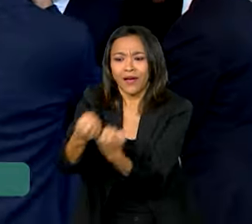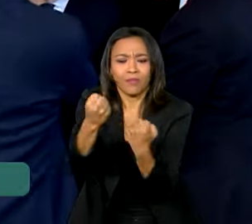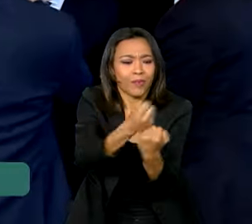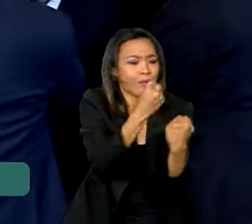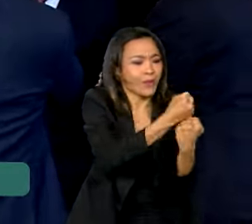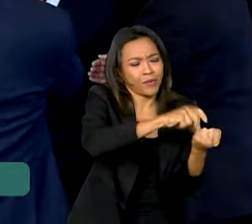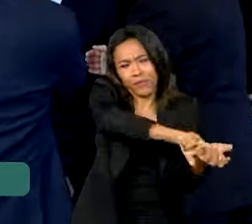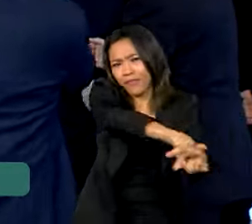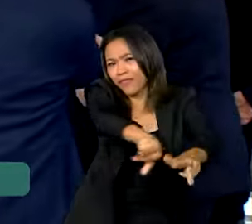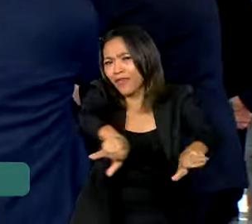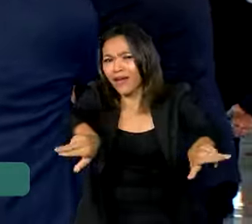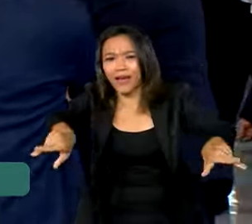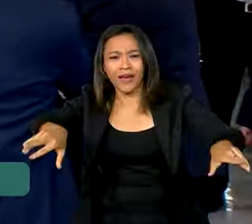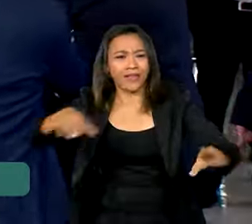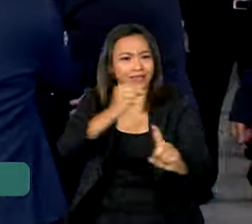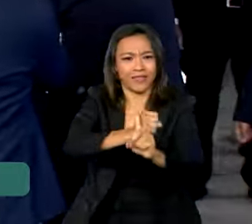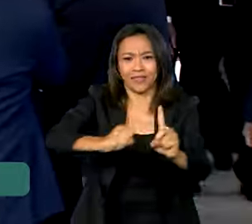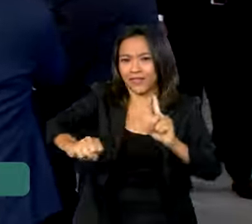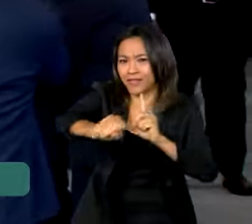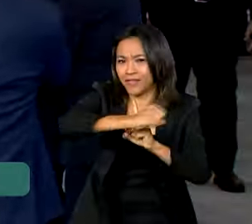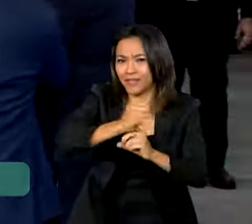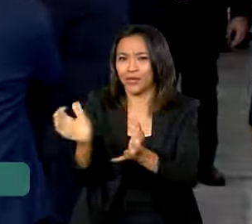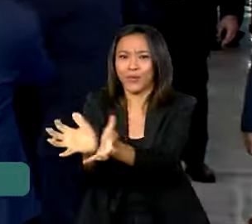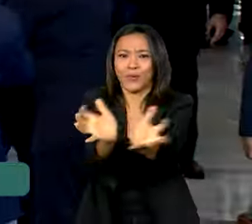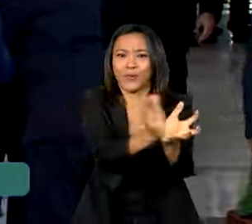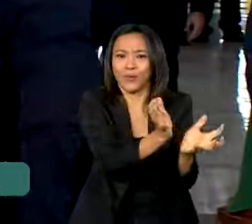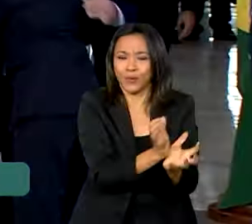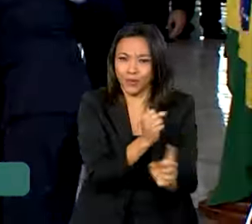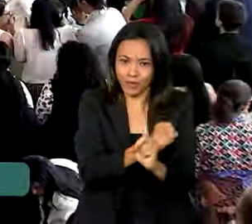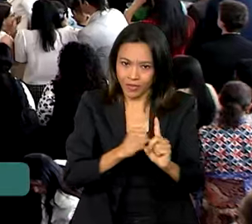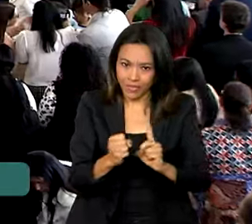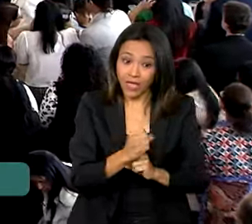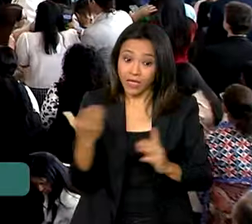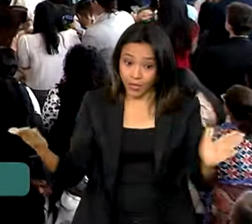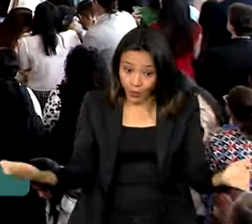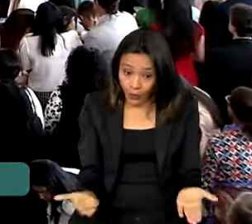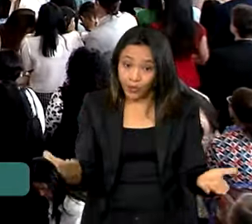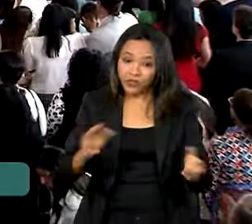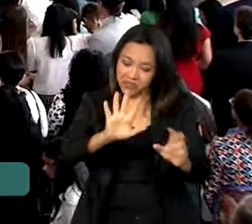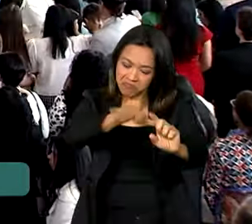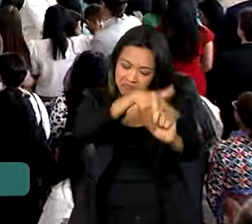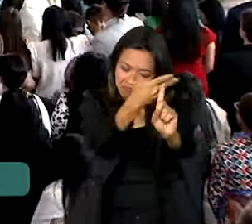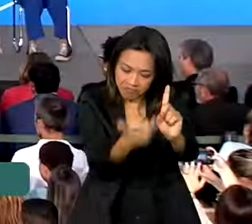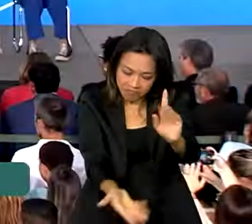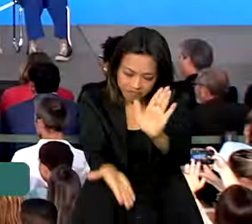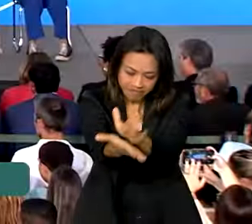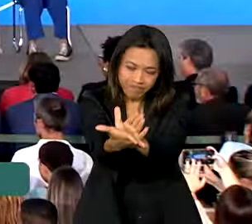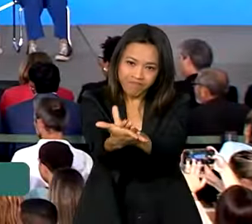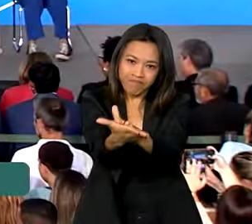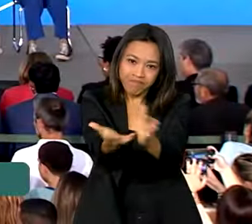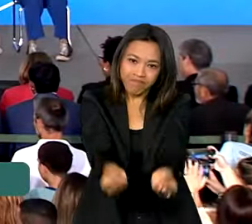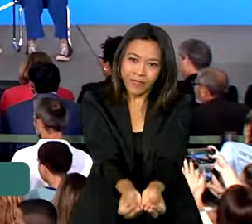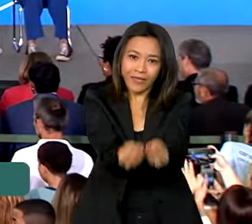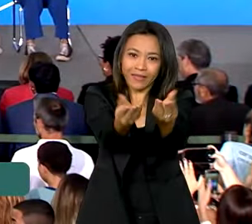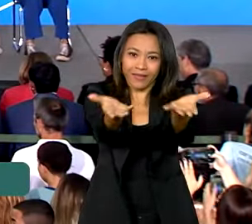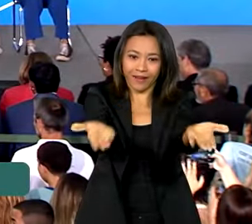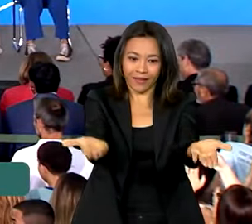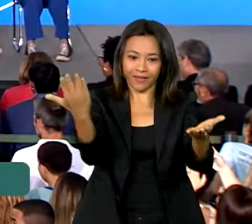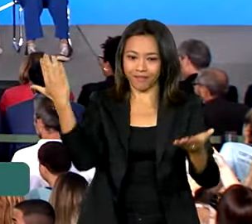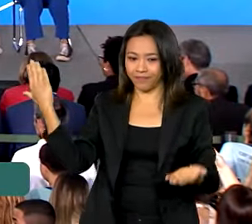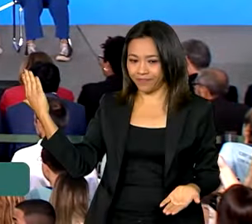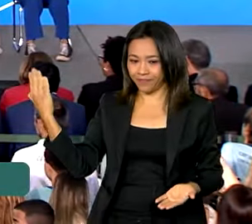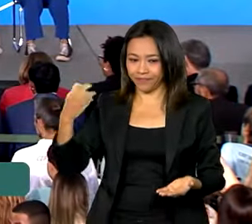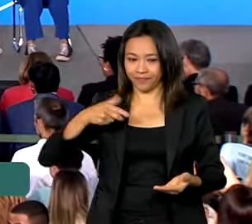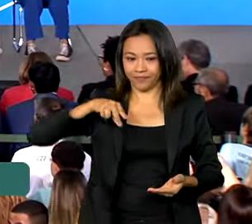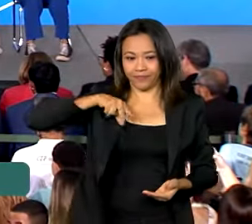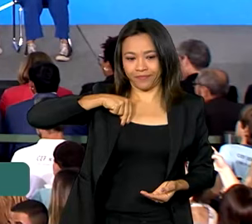e que agora foi reconhecido na entrega da medalha de mérito Oswaldo Cruz. Eu só queria agradecer